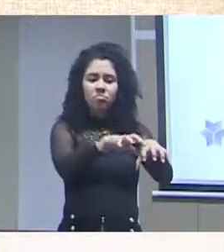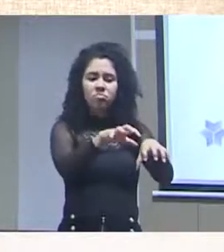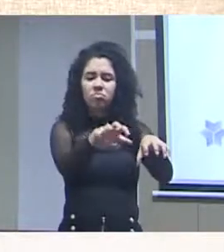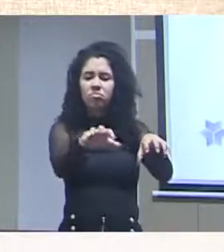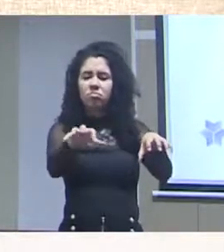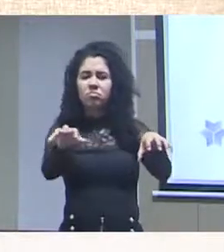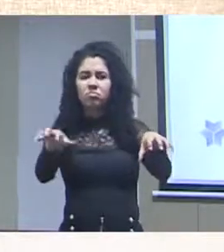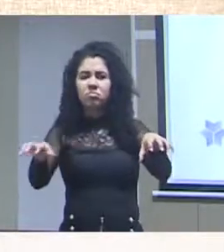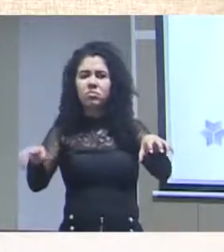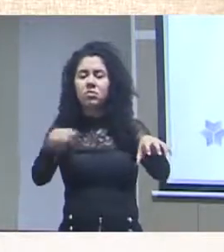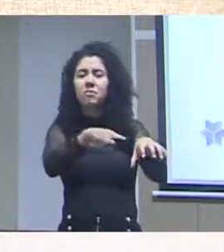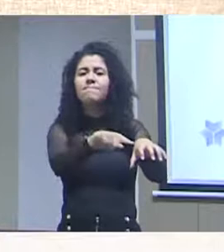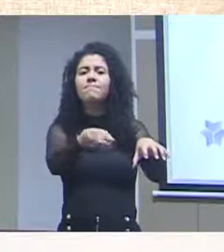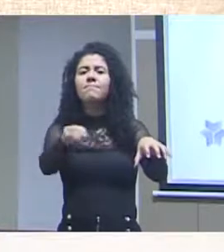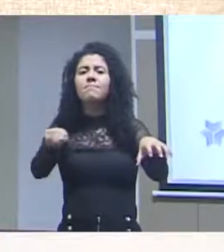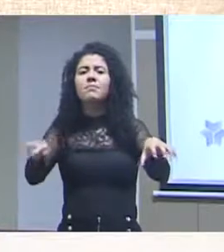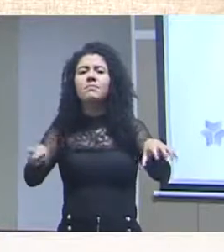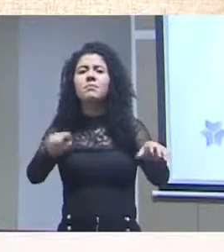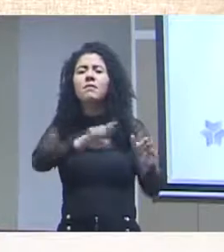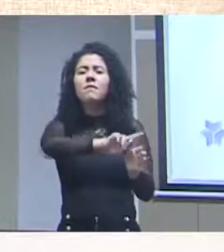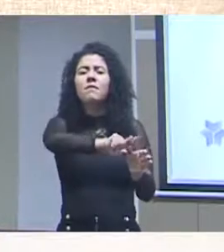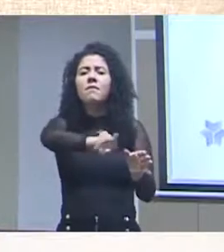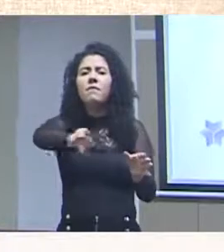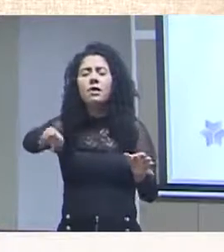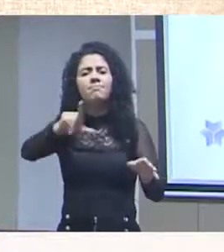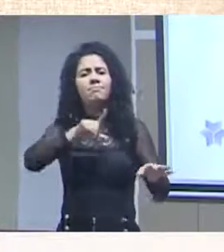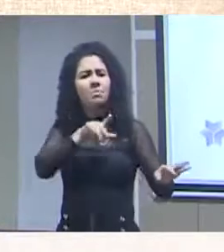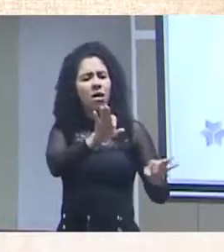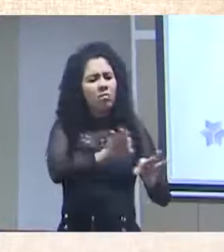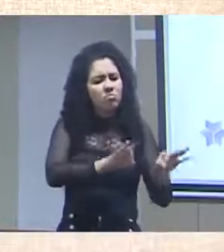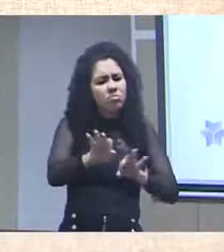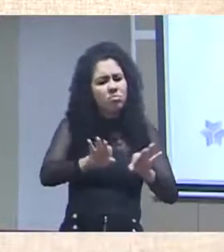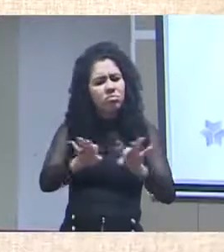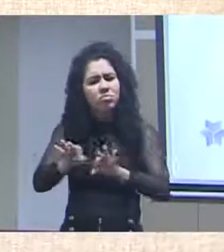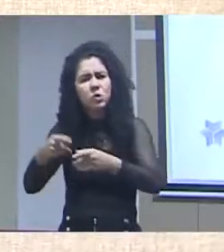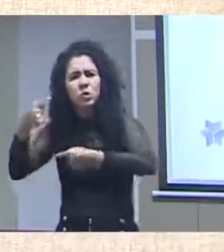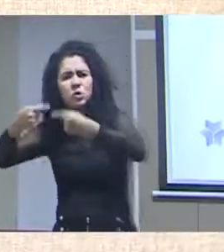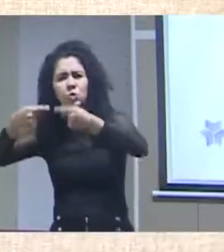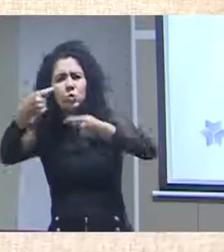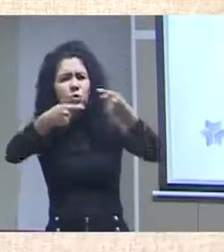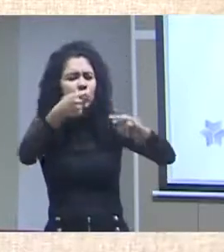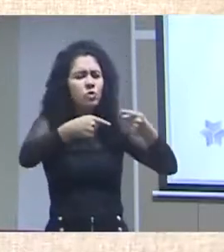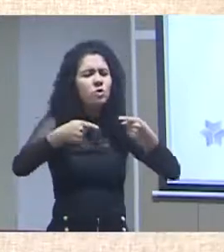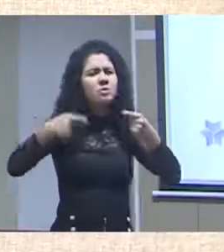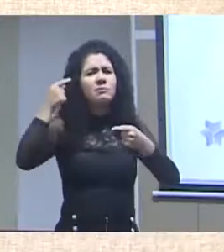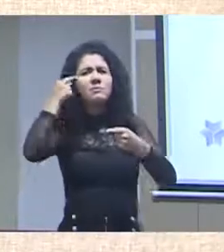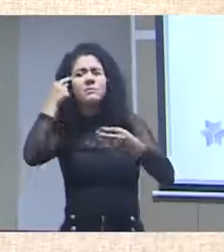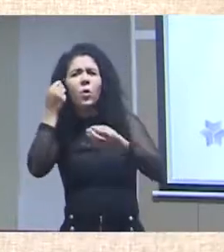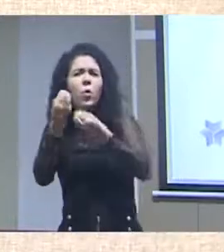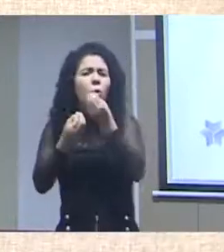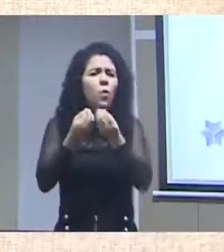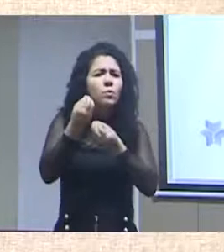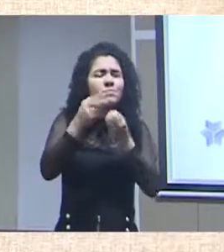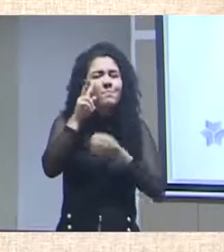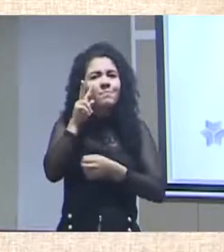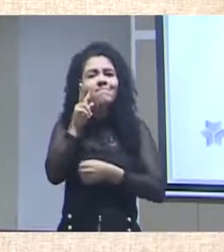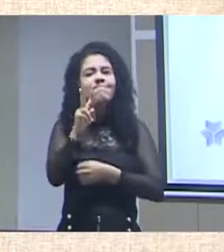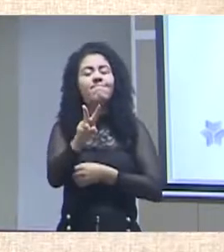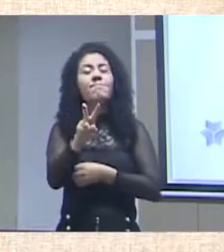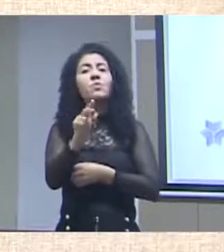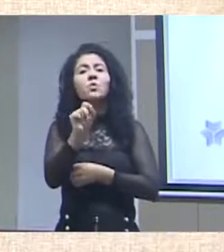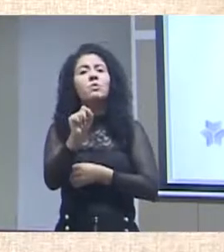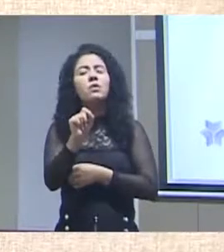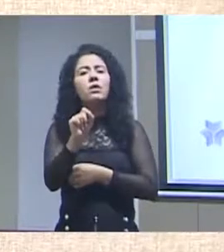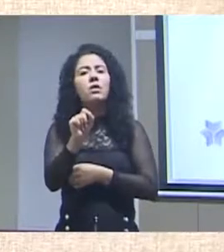em várias dimensões, em várias áreas de atividade, estão se mobilizando para discutir, para refletir e para ver que